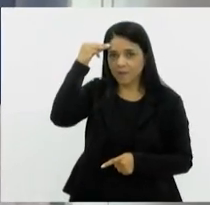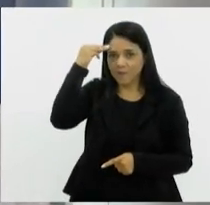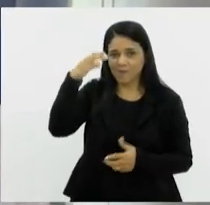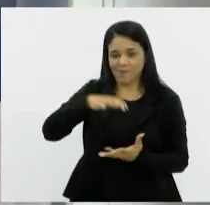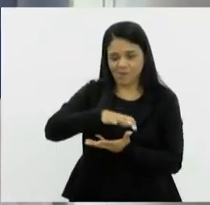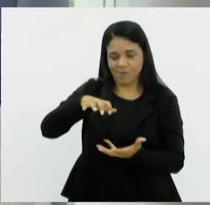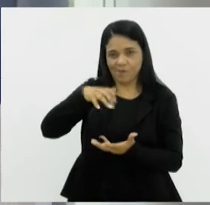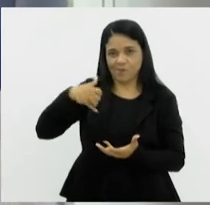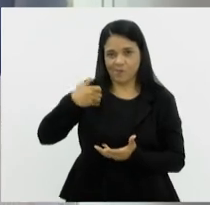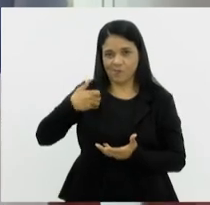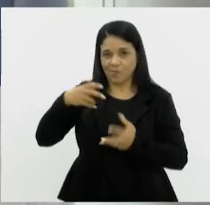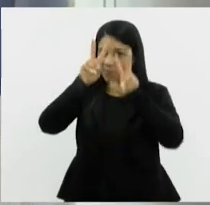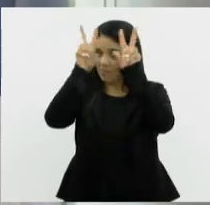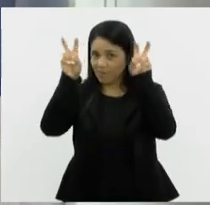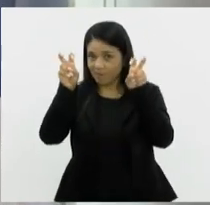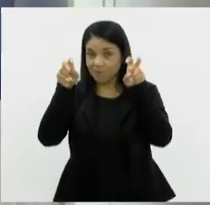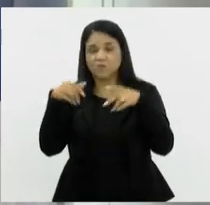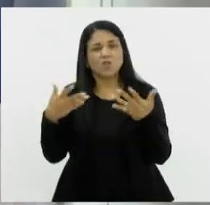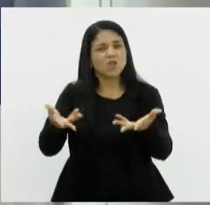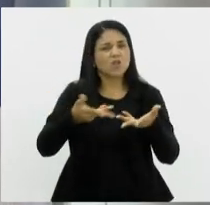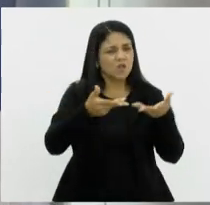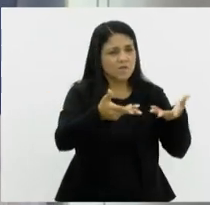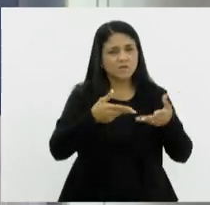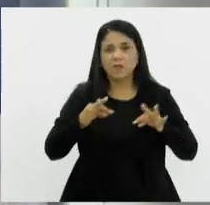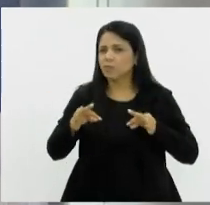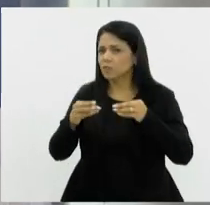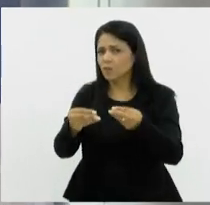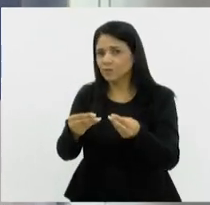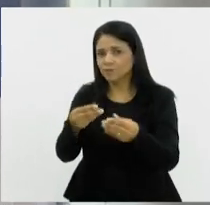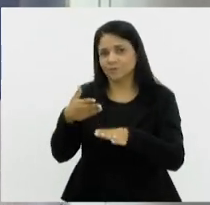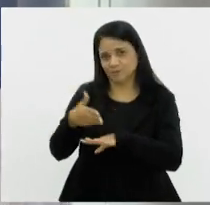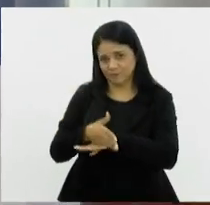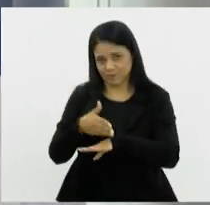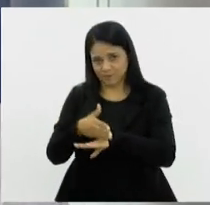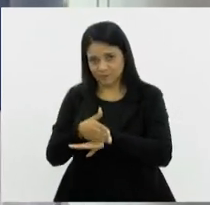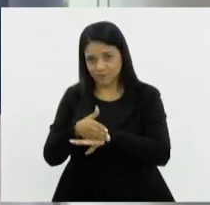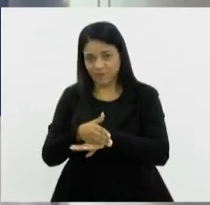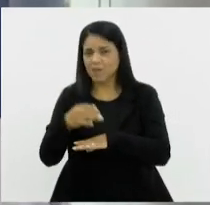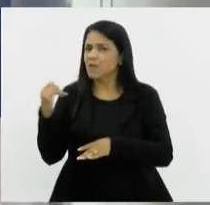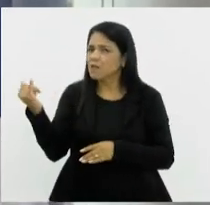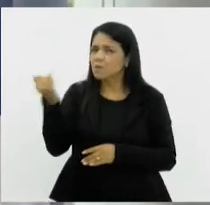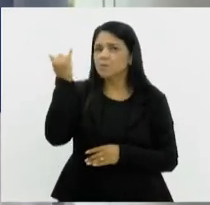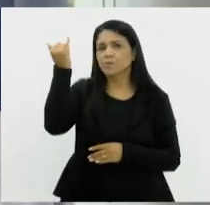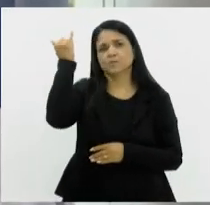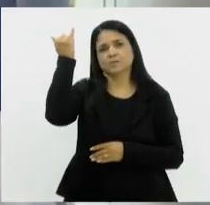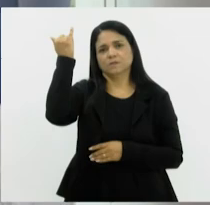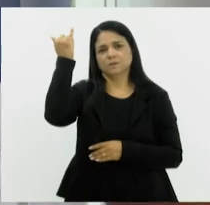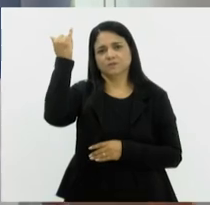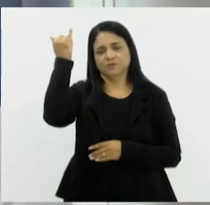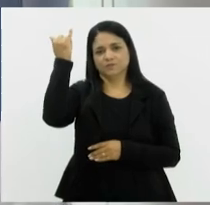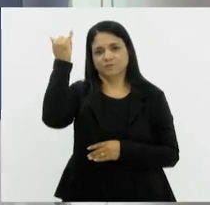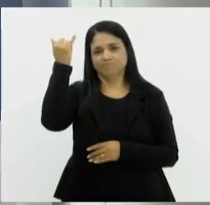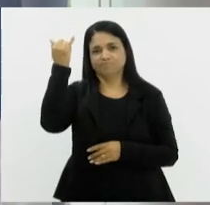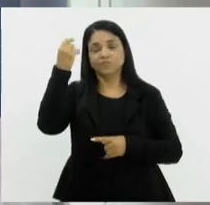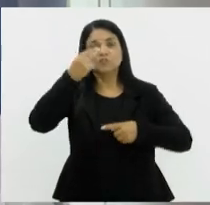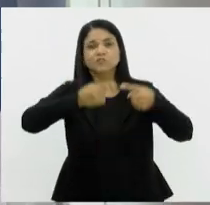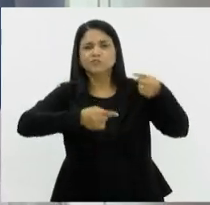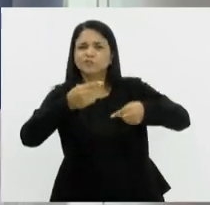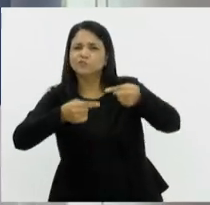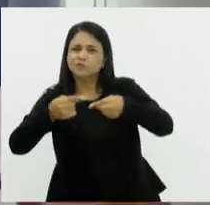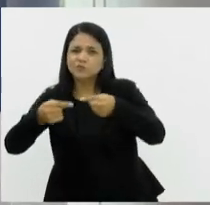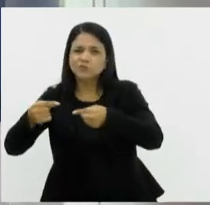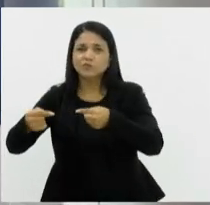Queria convidar todos para participar, porque é muito importante a gente discutir